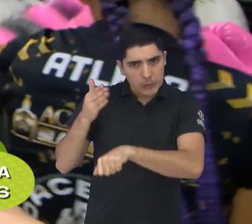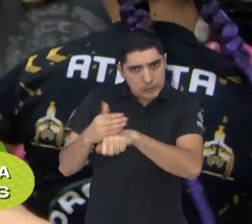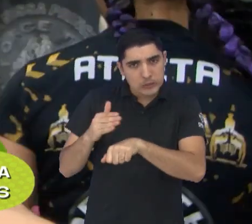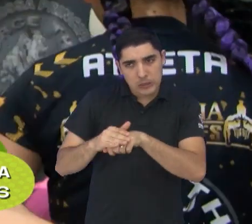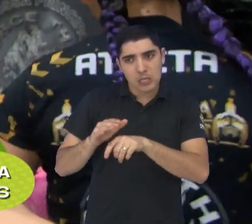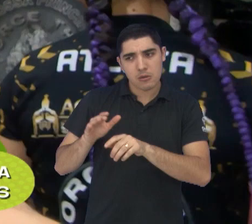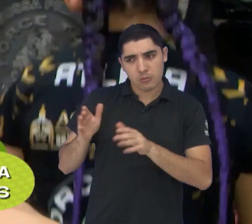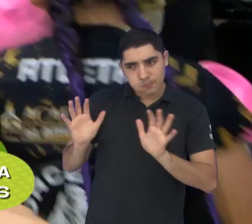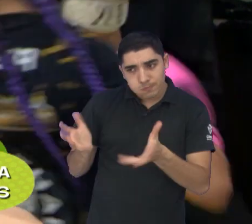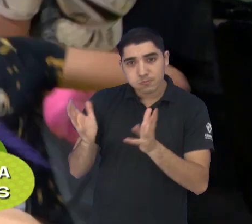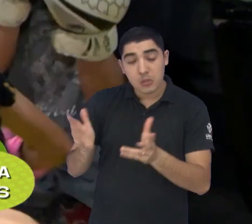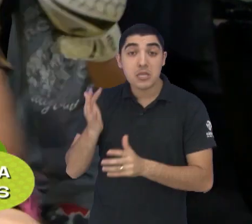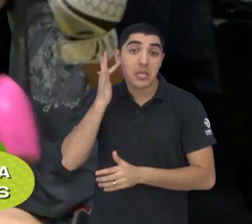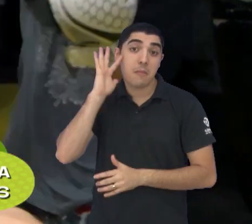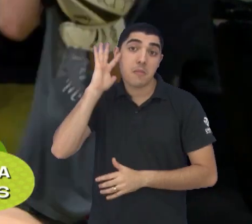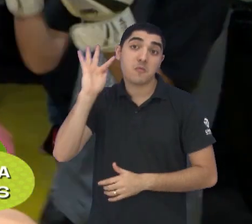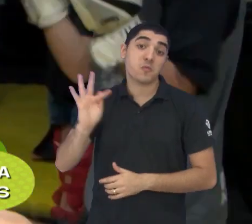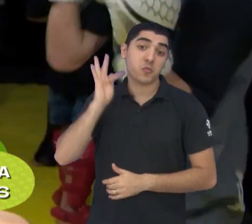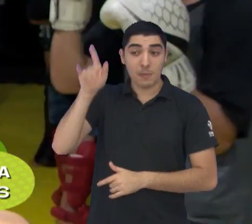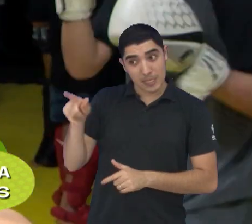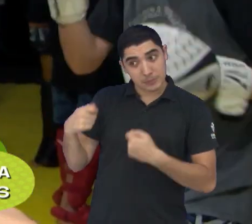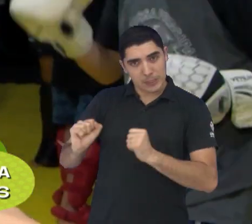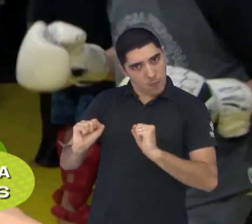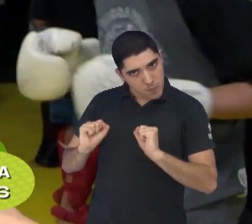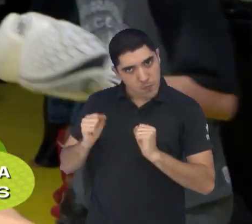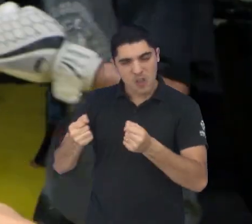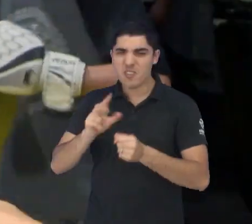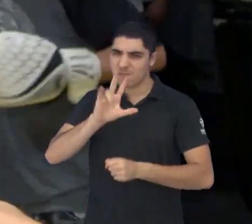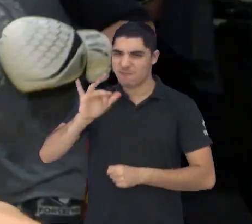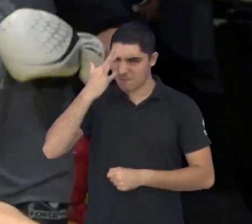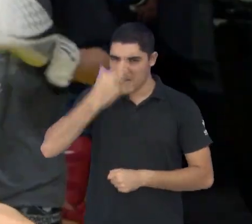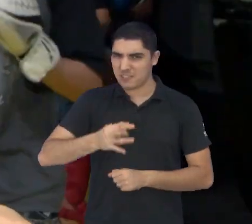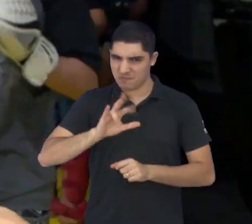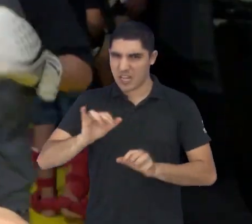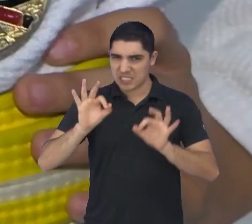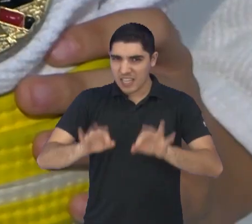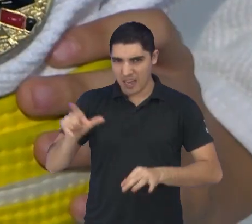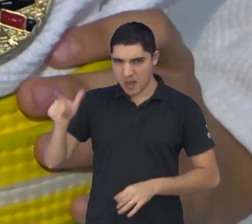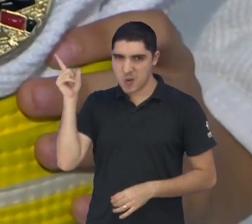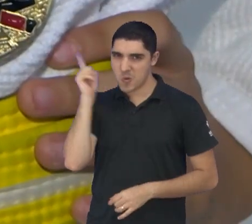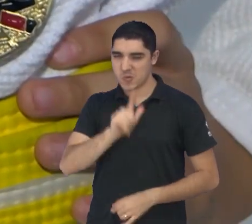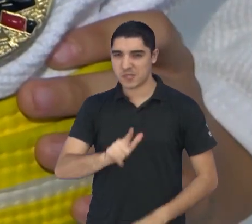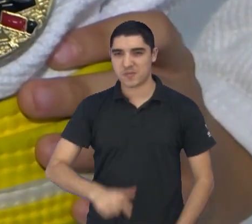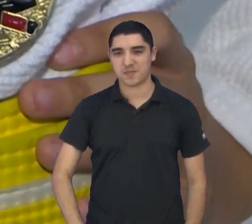frente aí, então é só esforço mesmo, com certeza vai dar certo. Então, ela está preparada para isso aí.